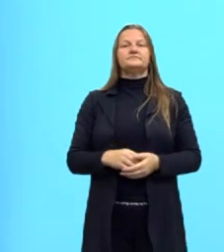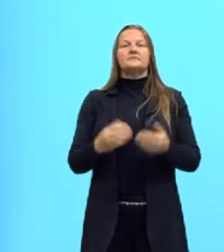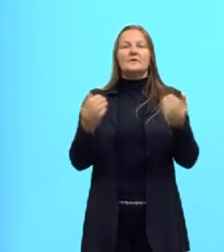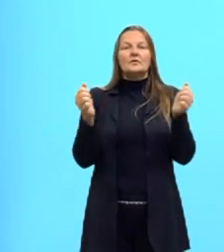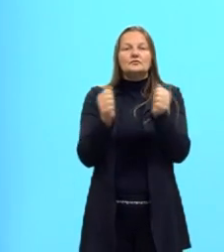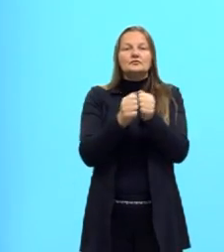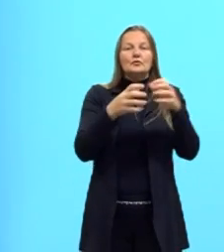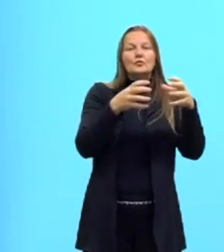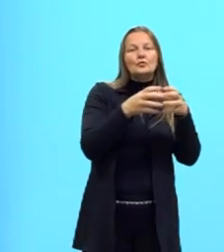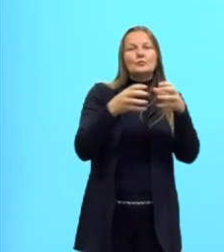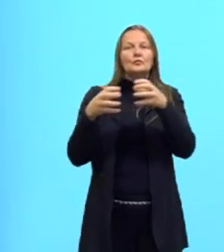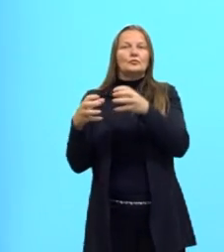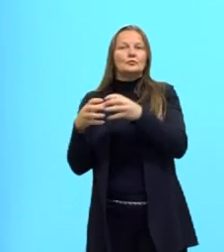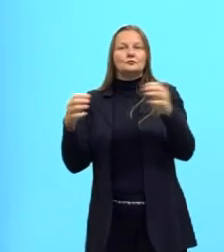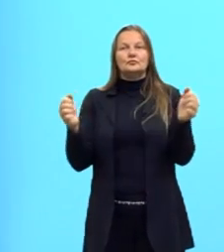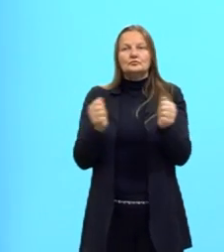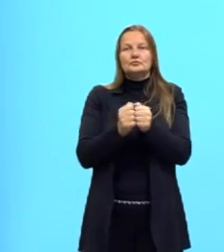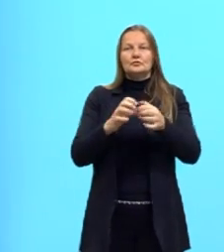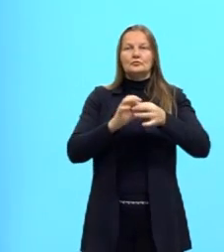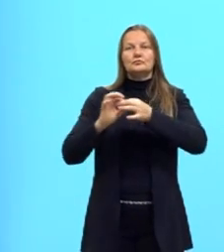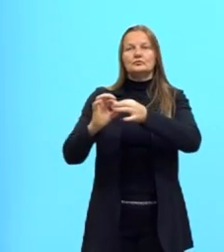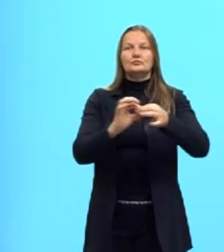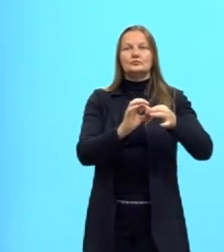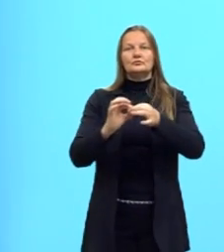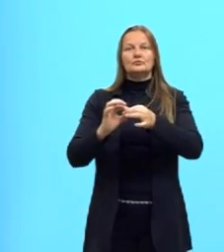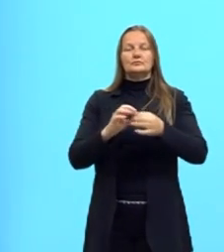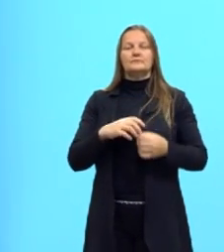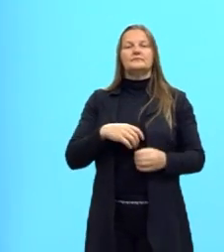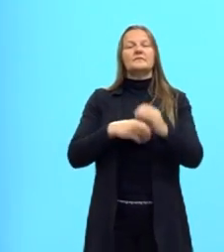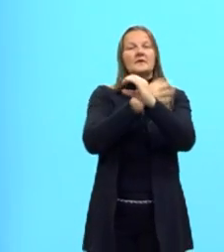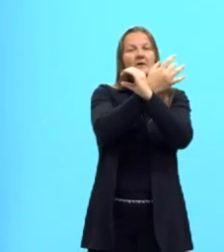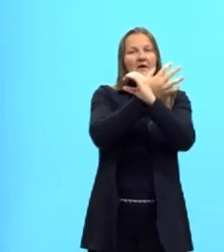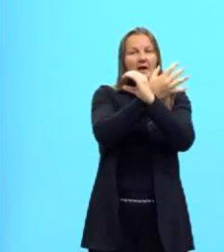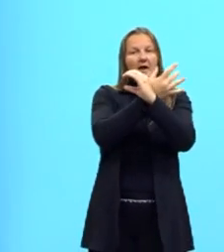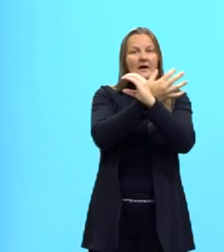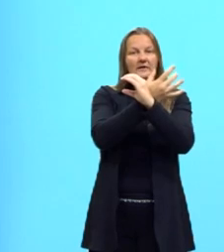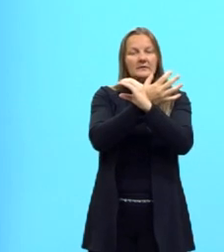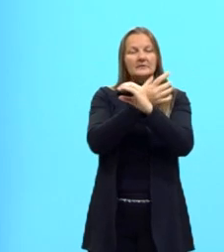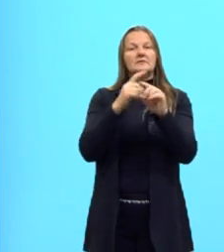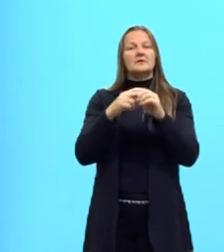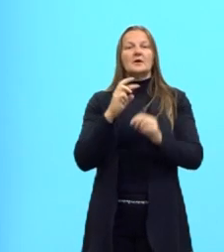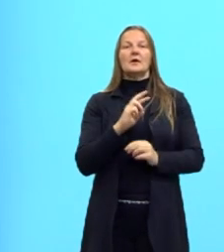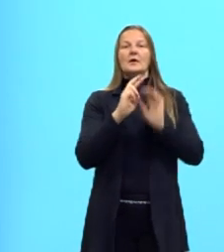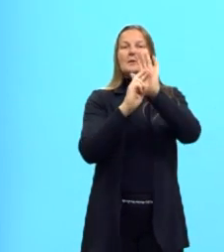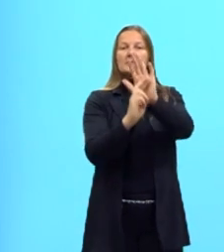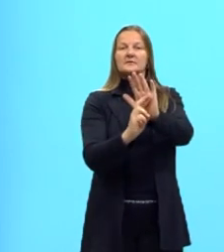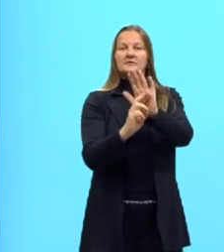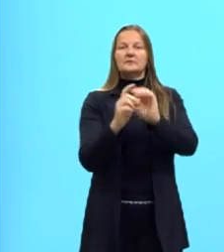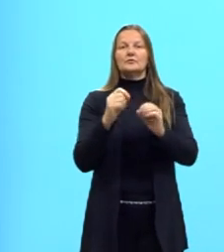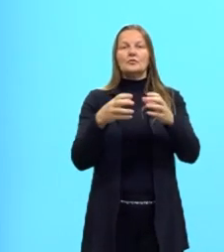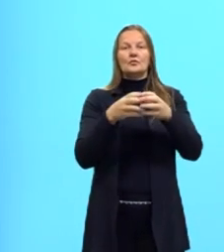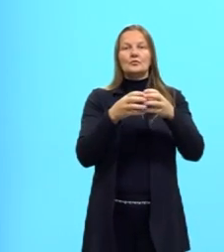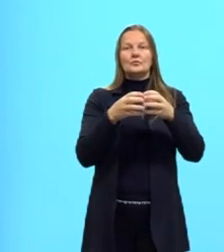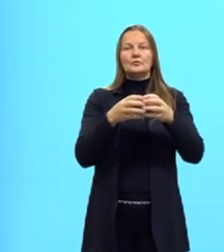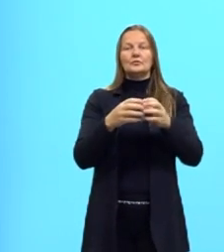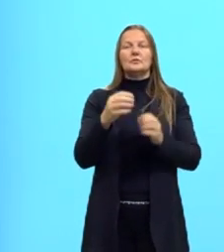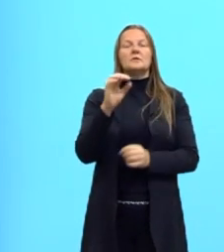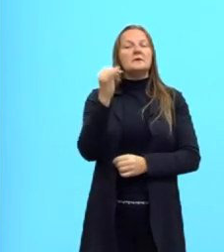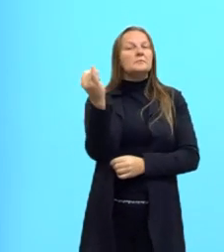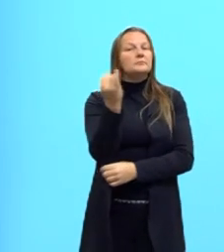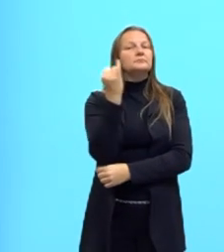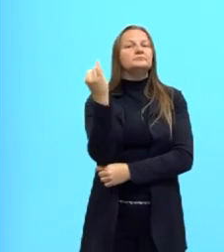dos dois grupos. Então, os ácidos carboxílicos são compostos que apresentam este grupamento. Muito